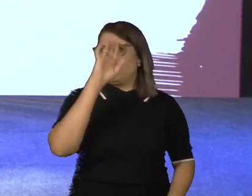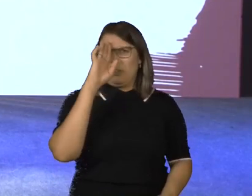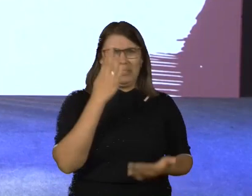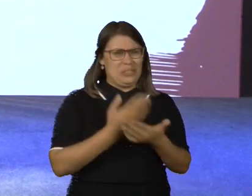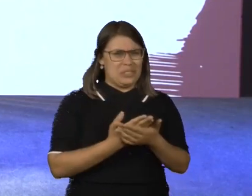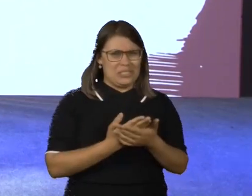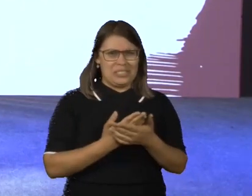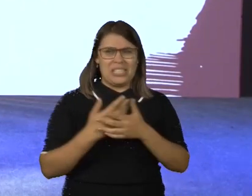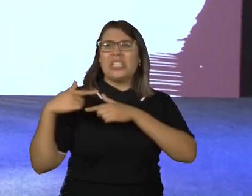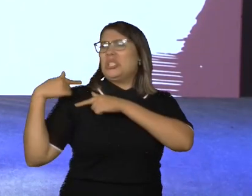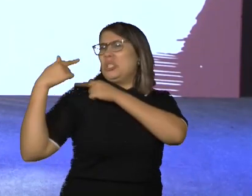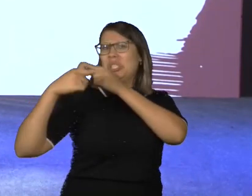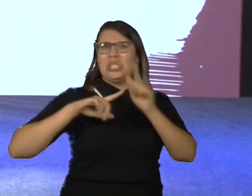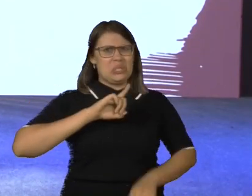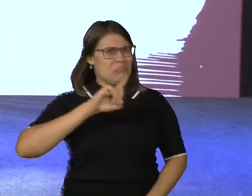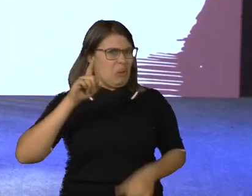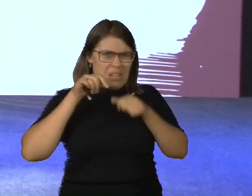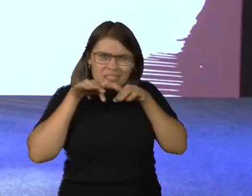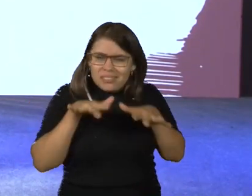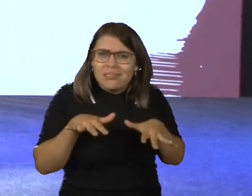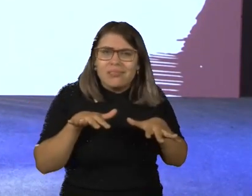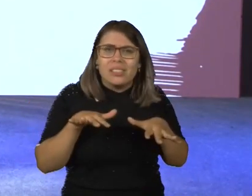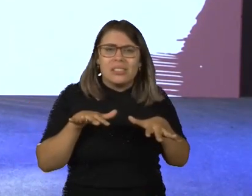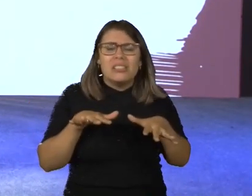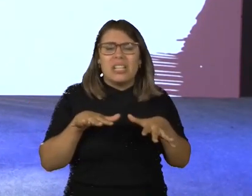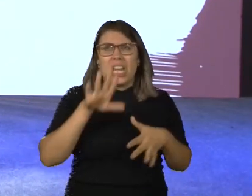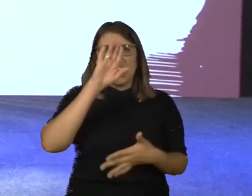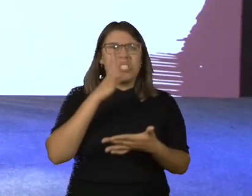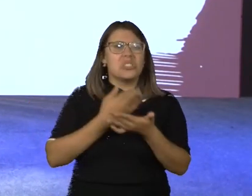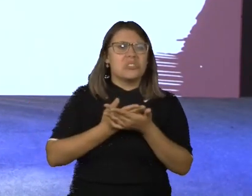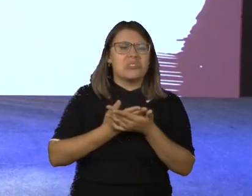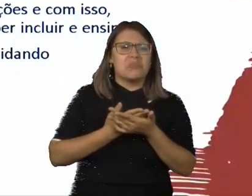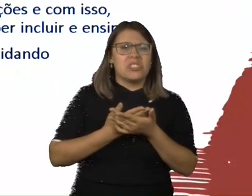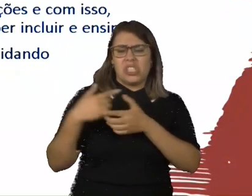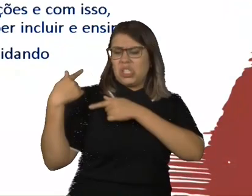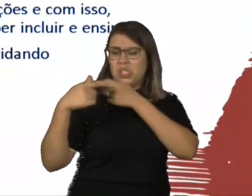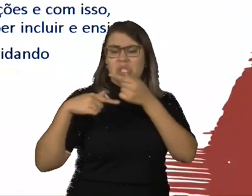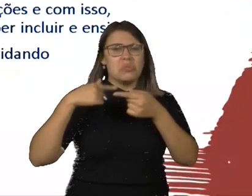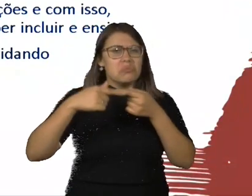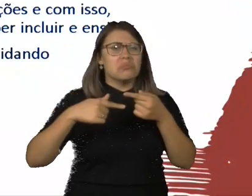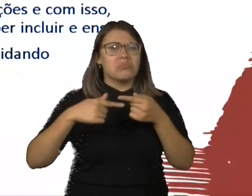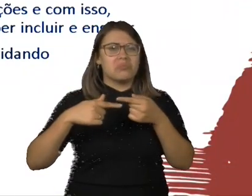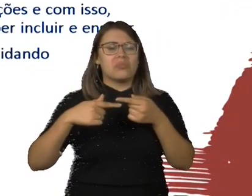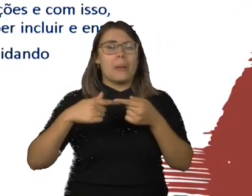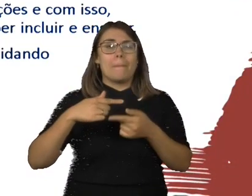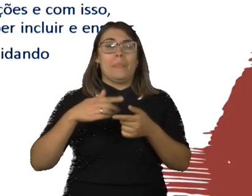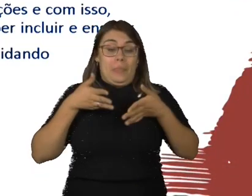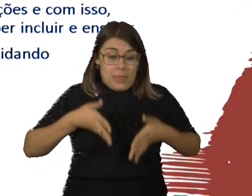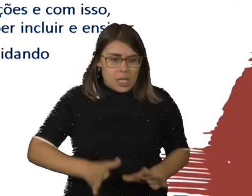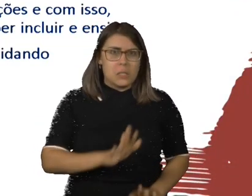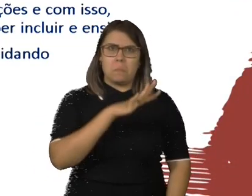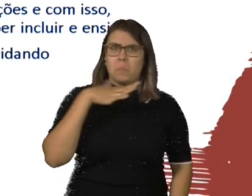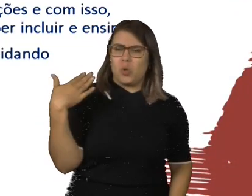acha que genética é destino, que as suas características e habilidades e inteligências nascem com você e morrem com você.